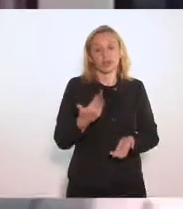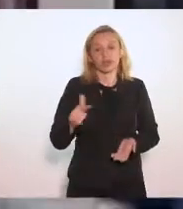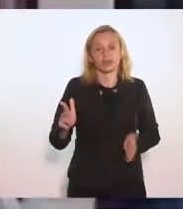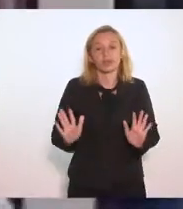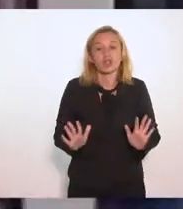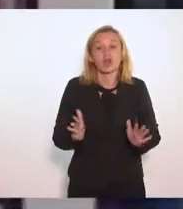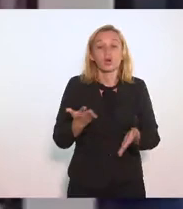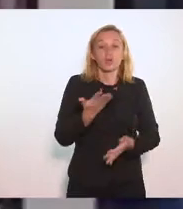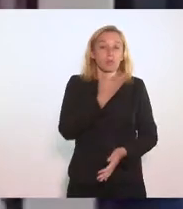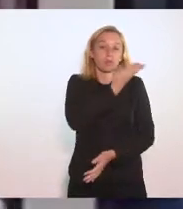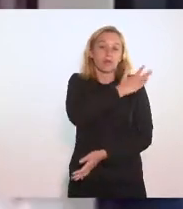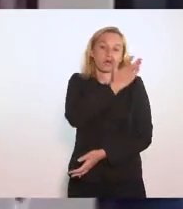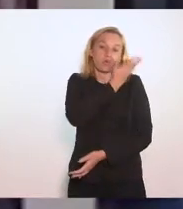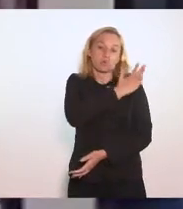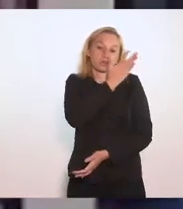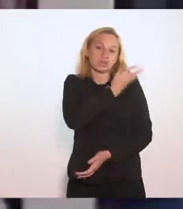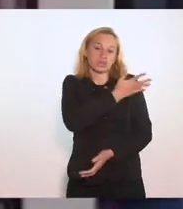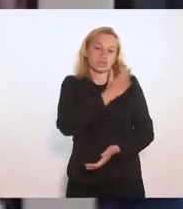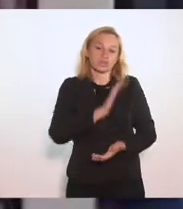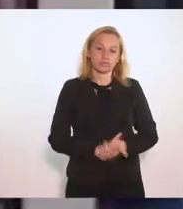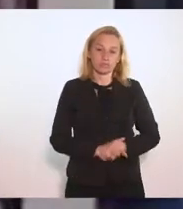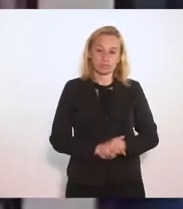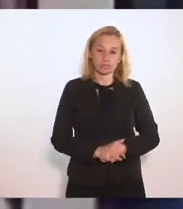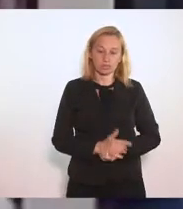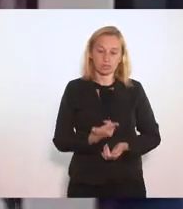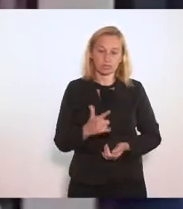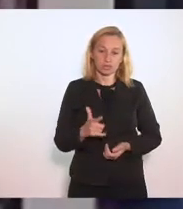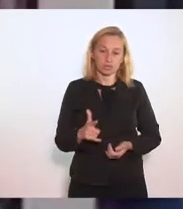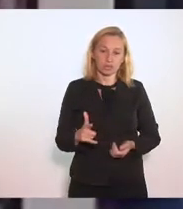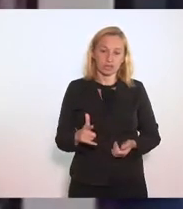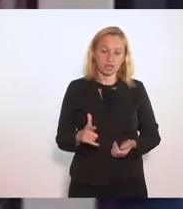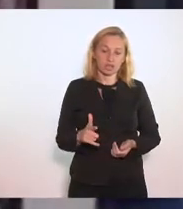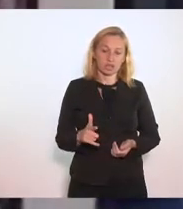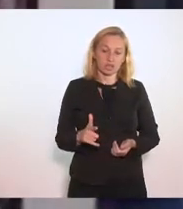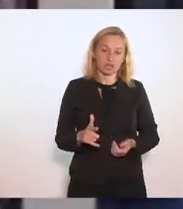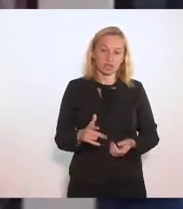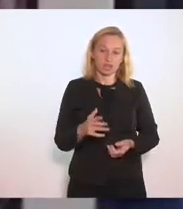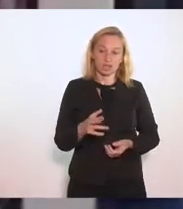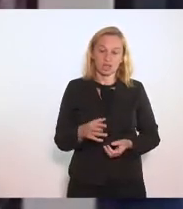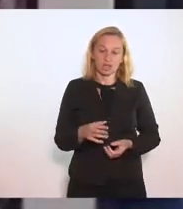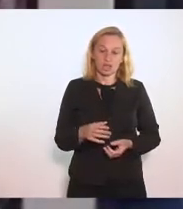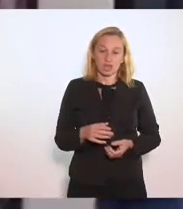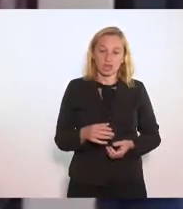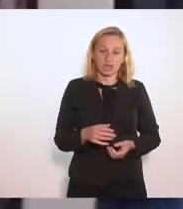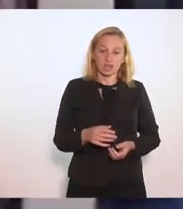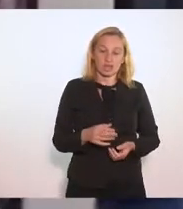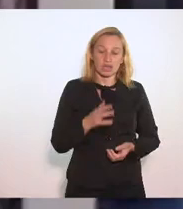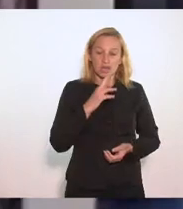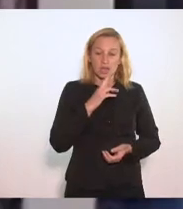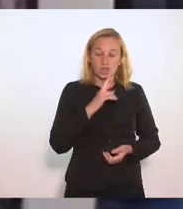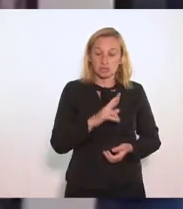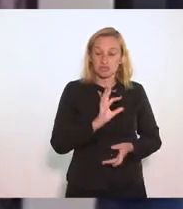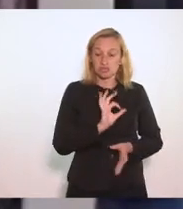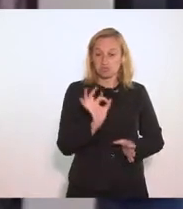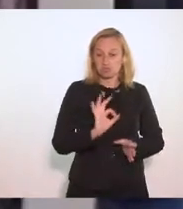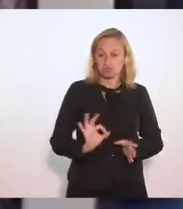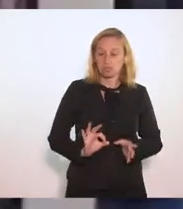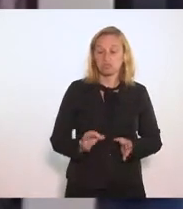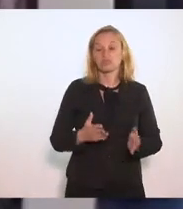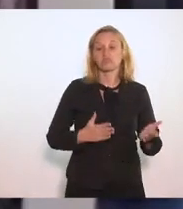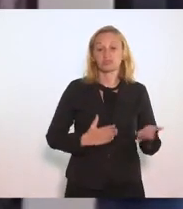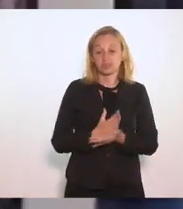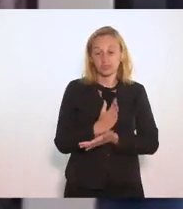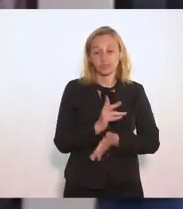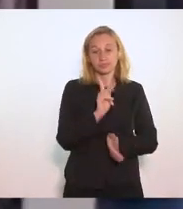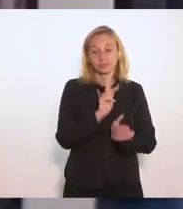preconceito Não tem Nenhuma Justificativa Eu acho Que nós estamos Com a aprovação